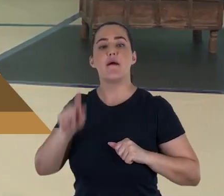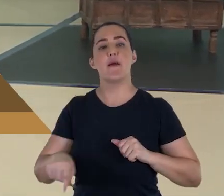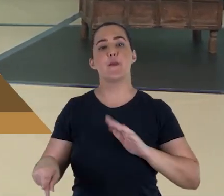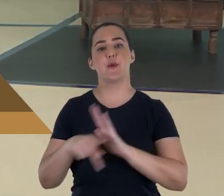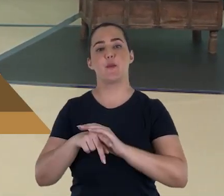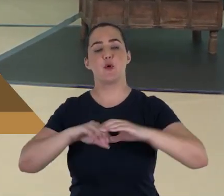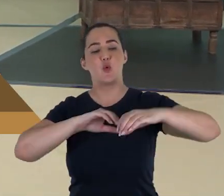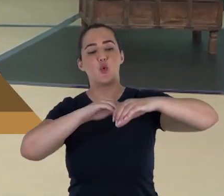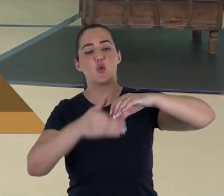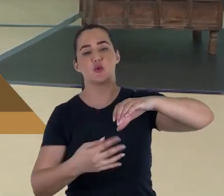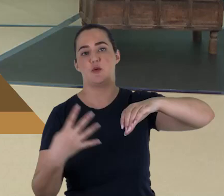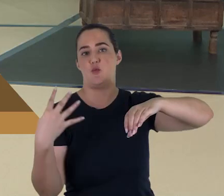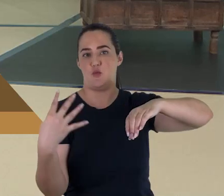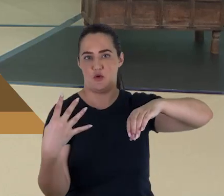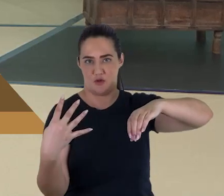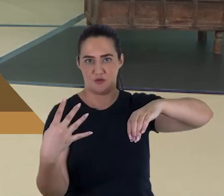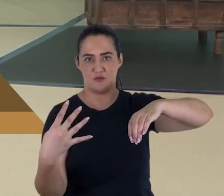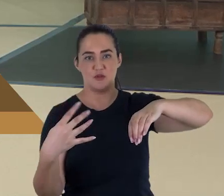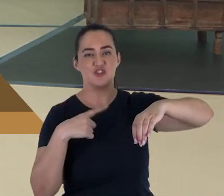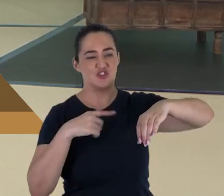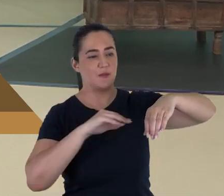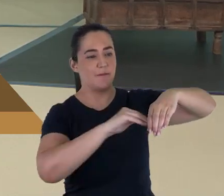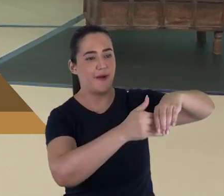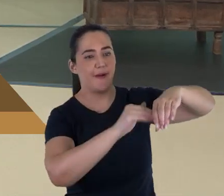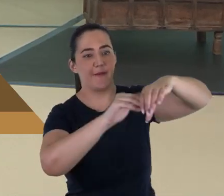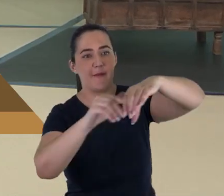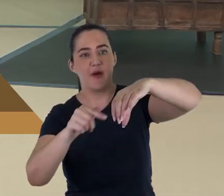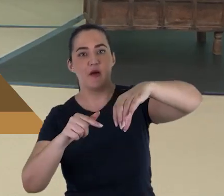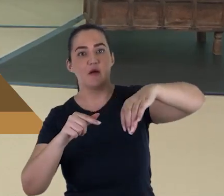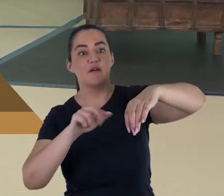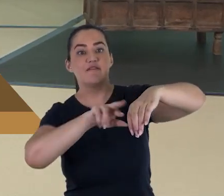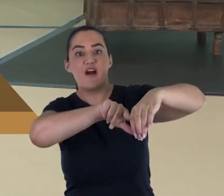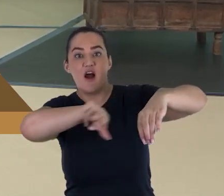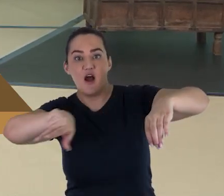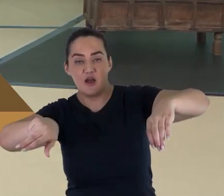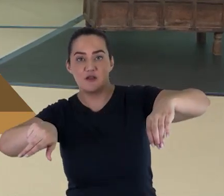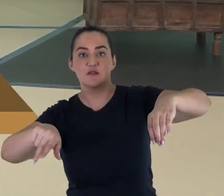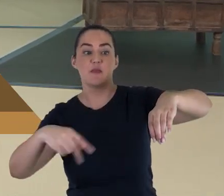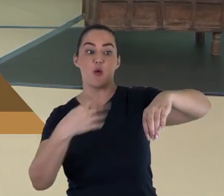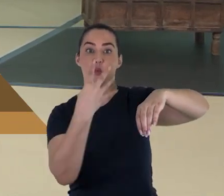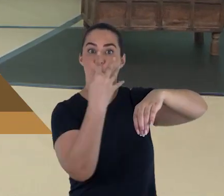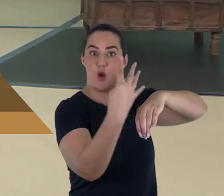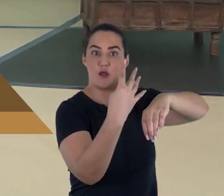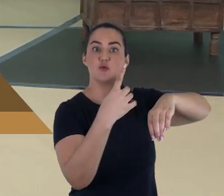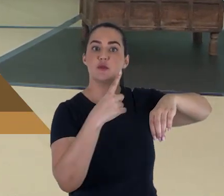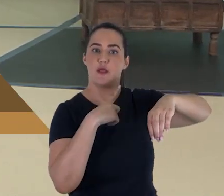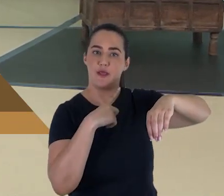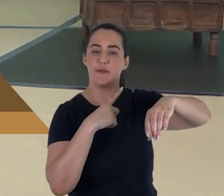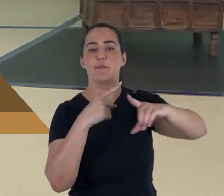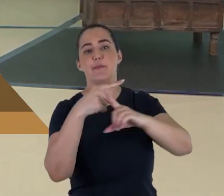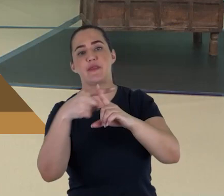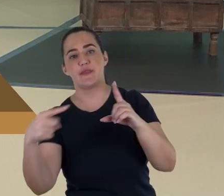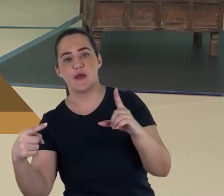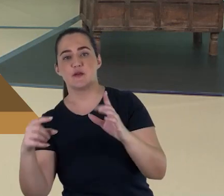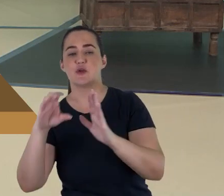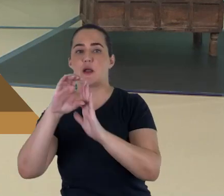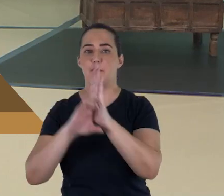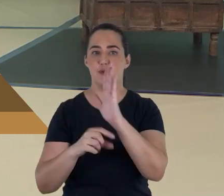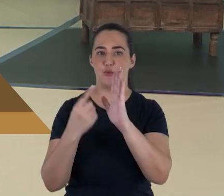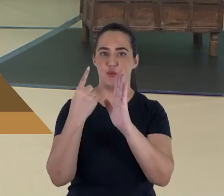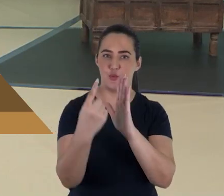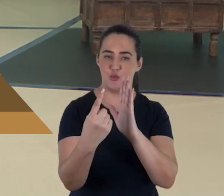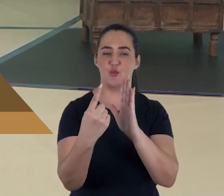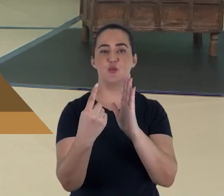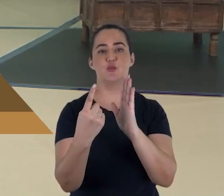era o da gruta número 4. Ali havia grandes porções de Daniel preservadas. São partes de Daniel, capítulo